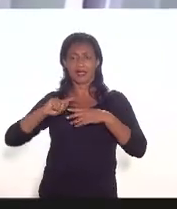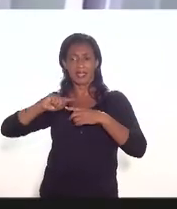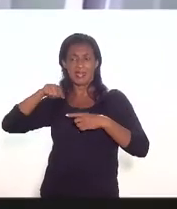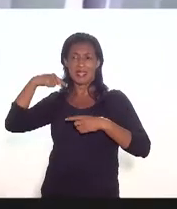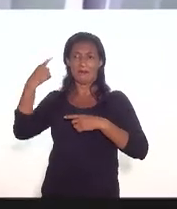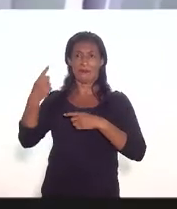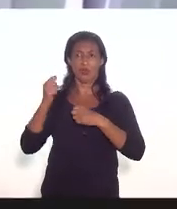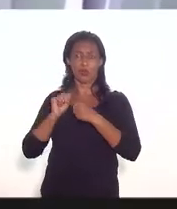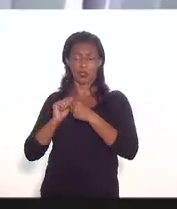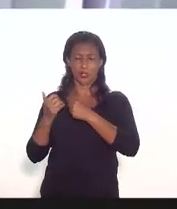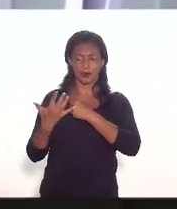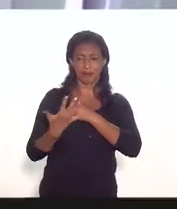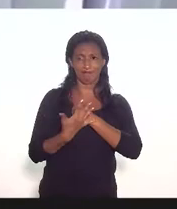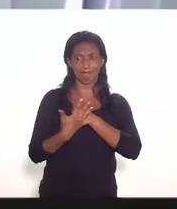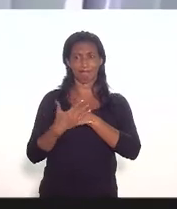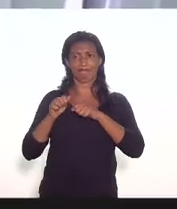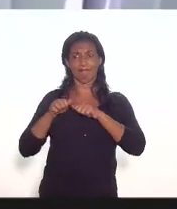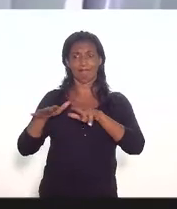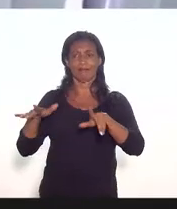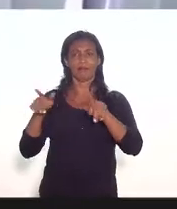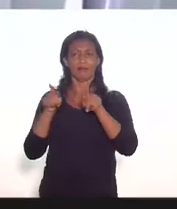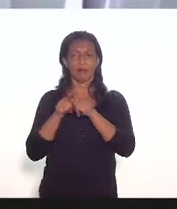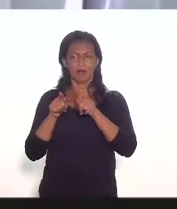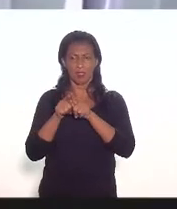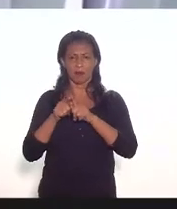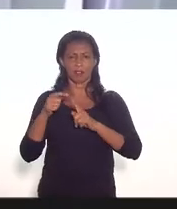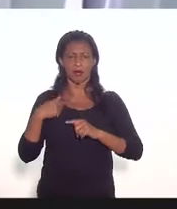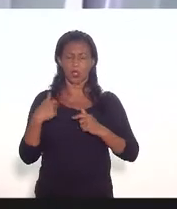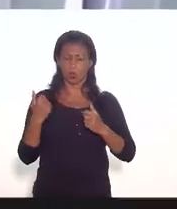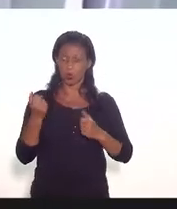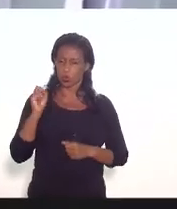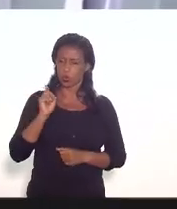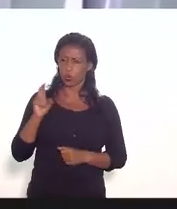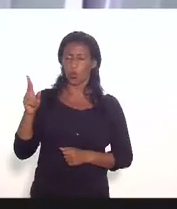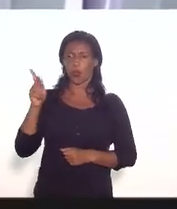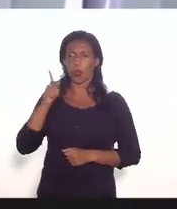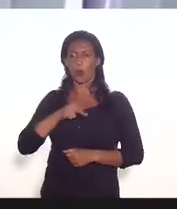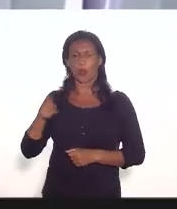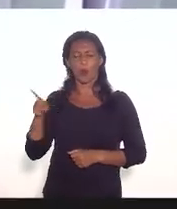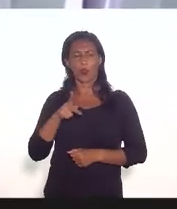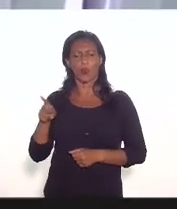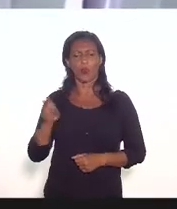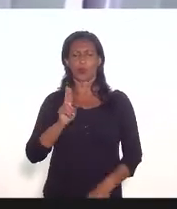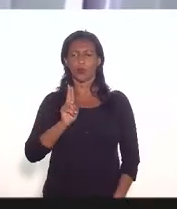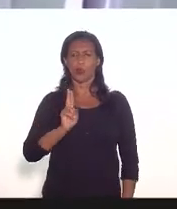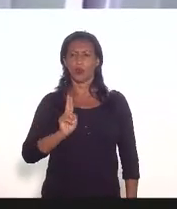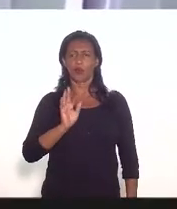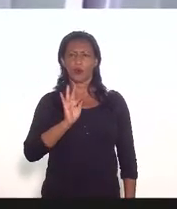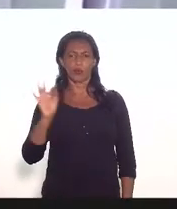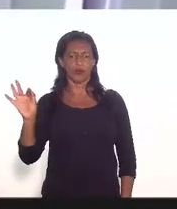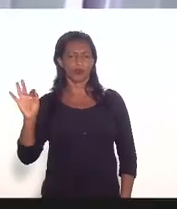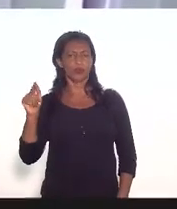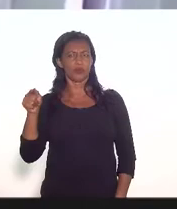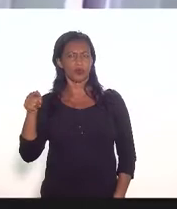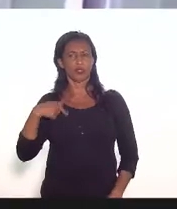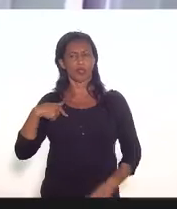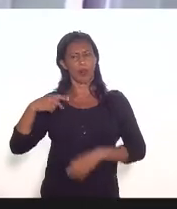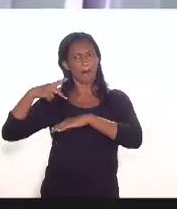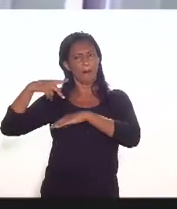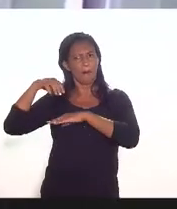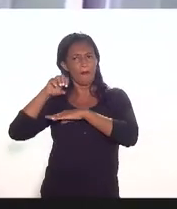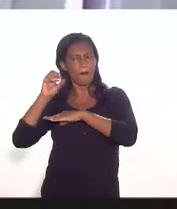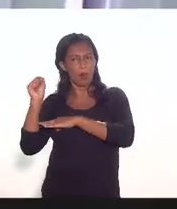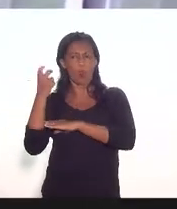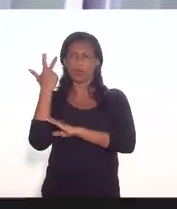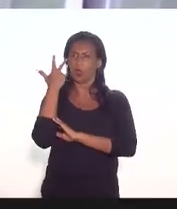deputado Marcio Pacheco eu por exemplo sou de uma área profissional eu sou professor da Universidade Federal Fluminense de um programa de pós-graduação é muito